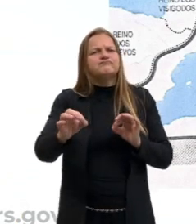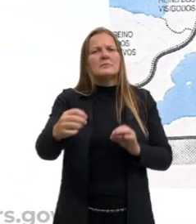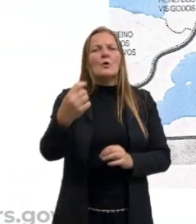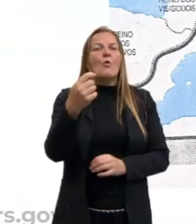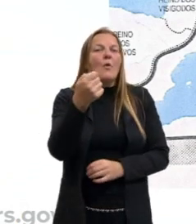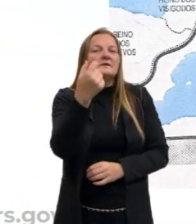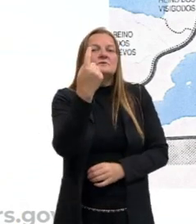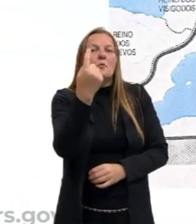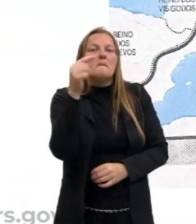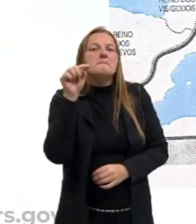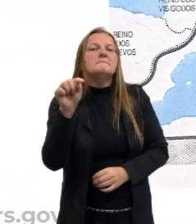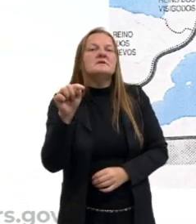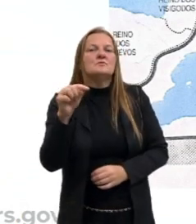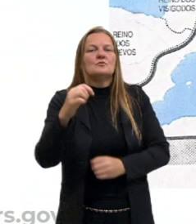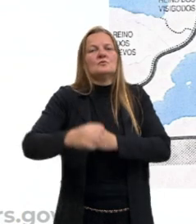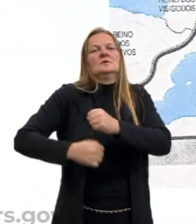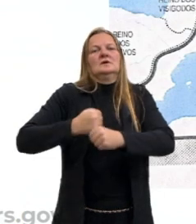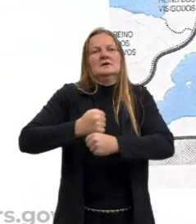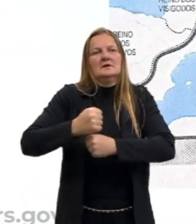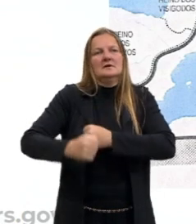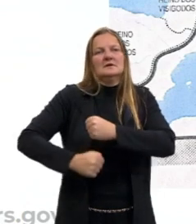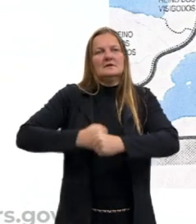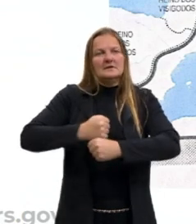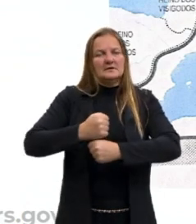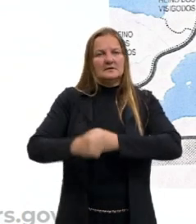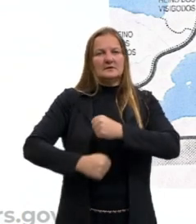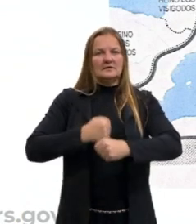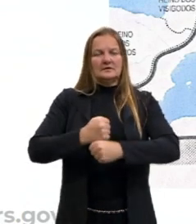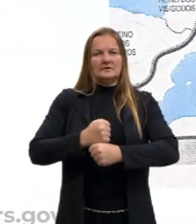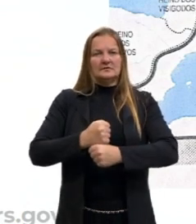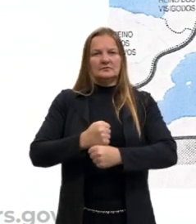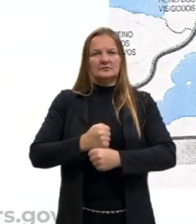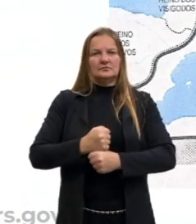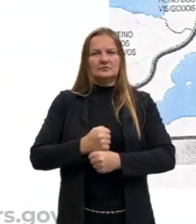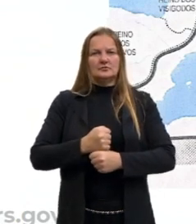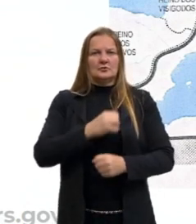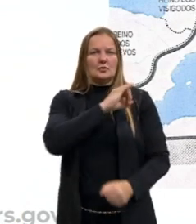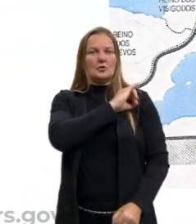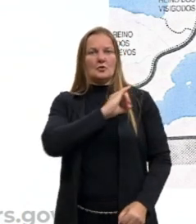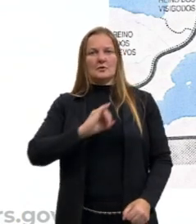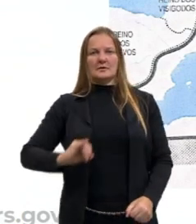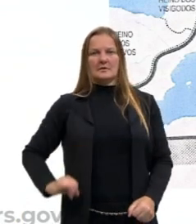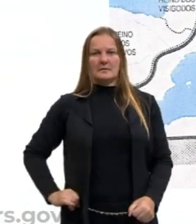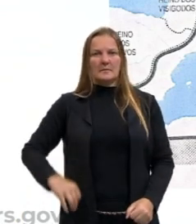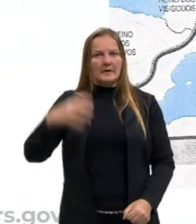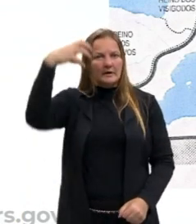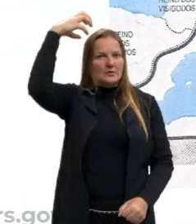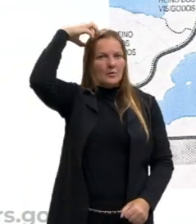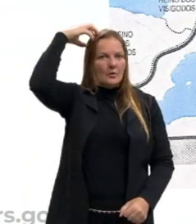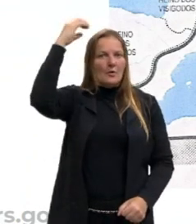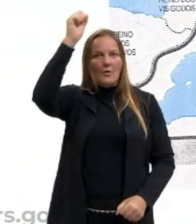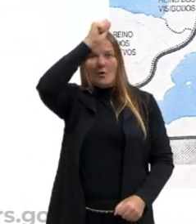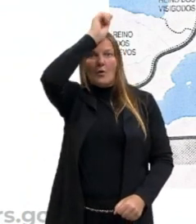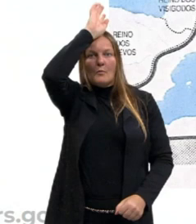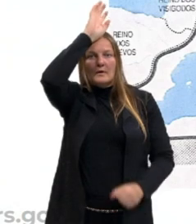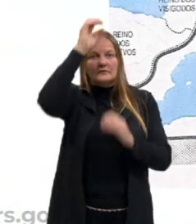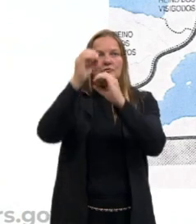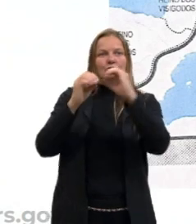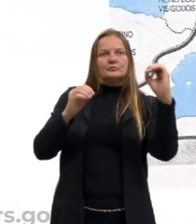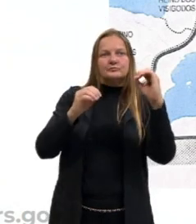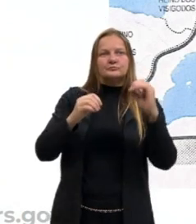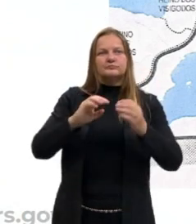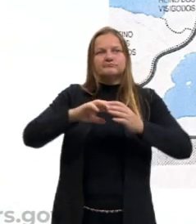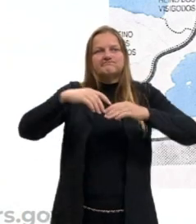anos, e ela começaria com a queda do Império Romano do Ocidente. Aqui, então, a gente tem um mapa